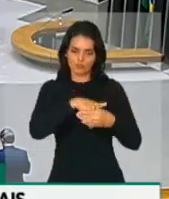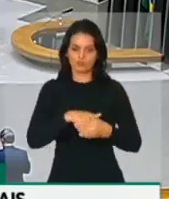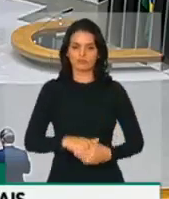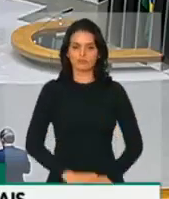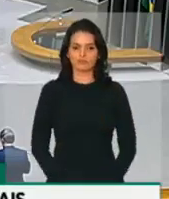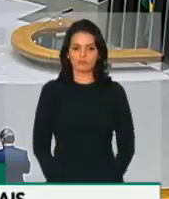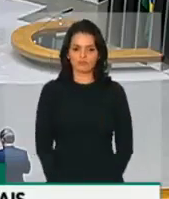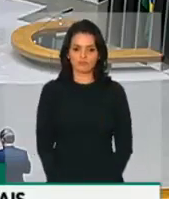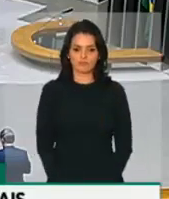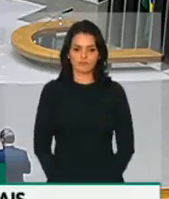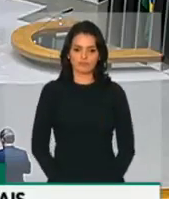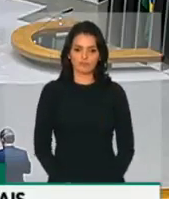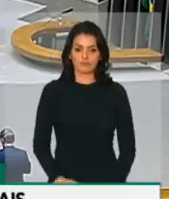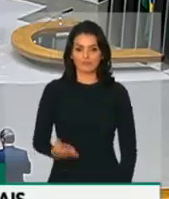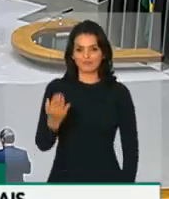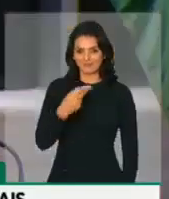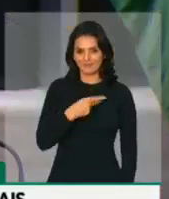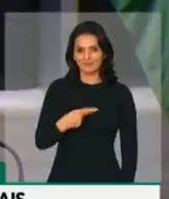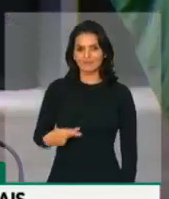Senhor presidente,